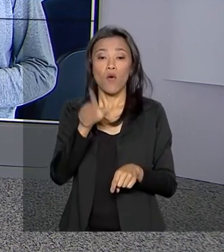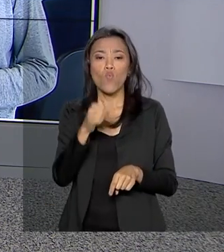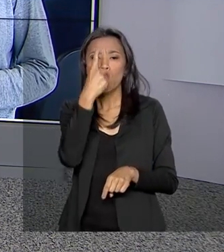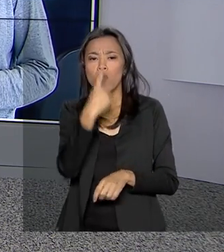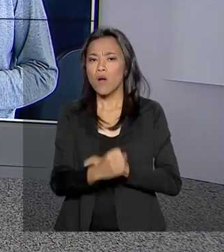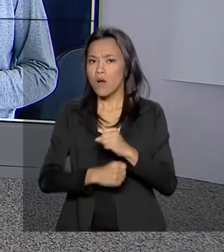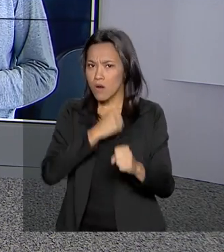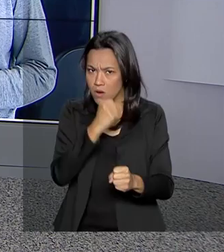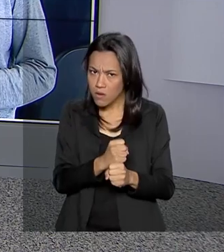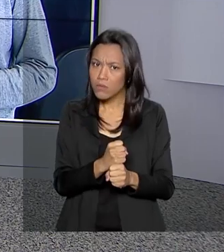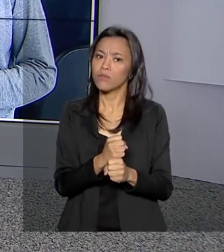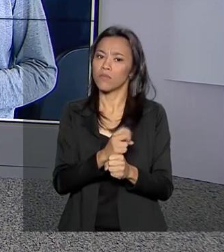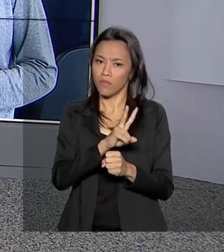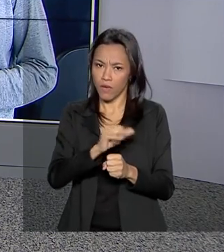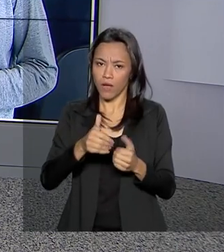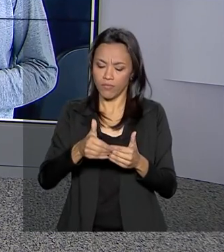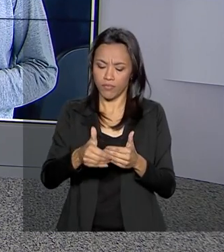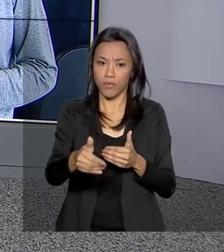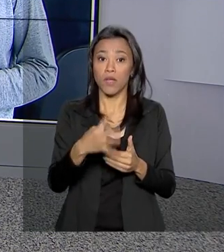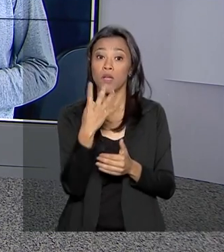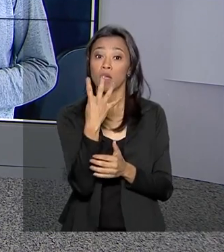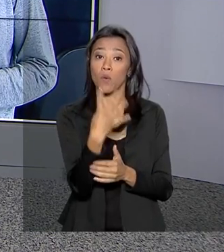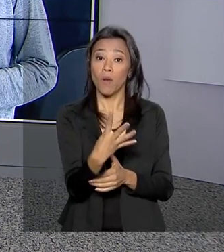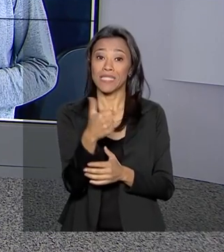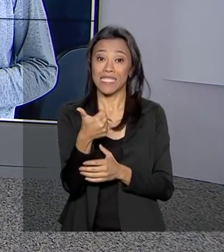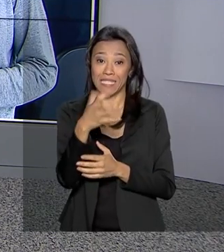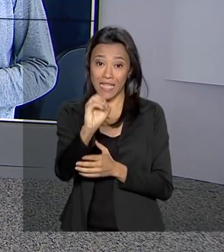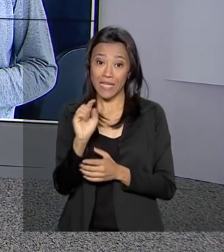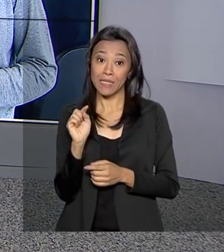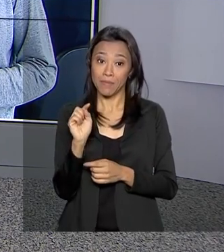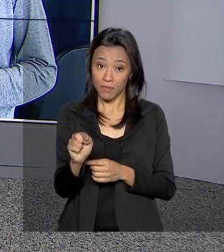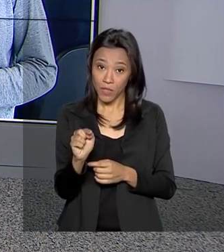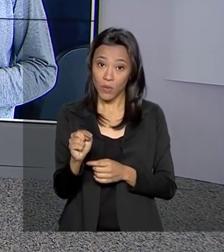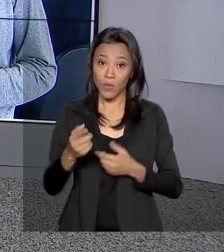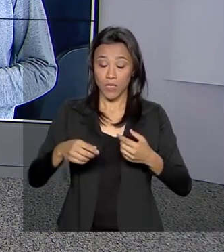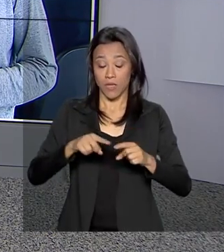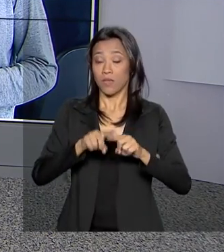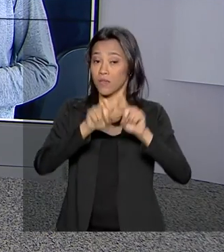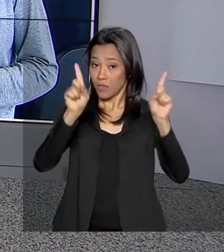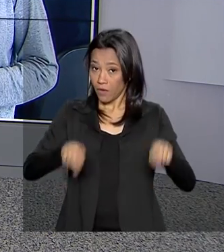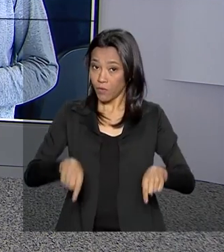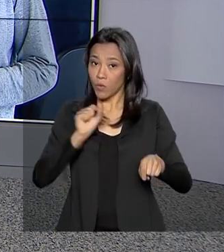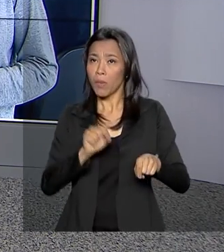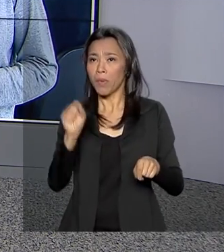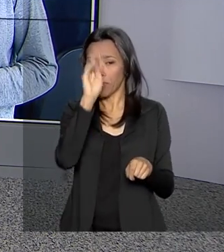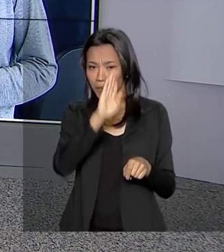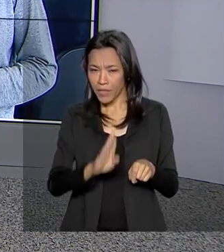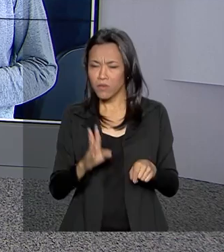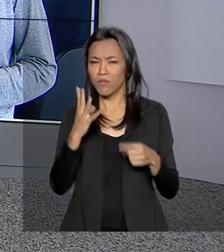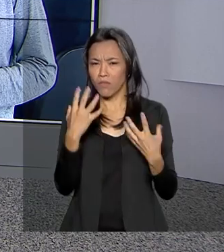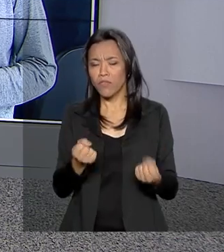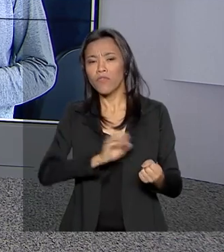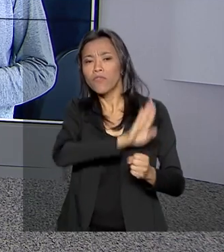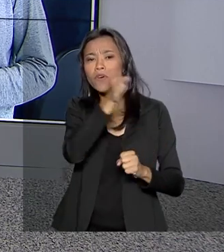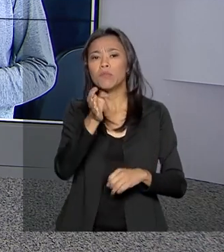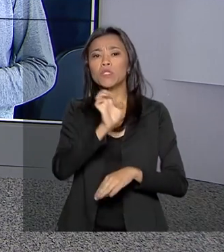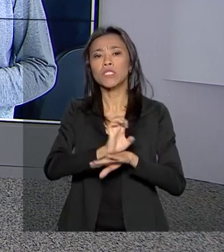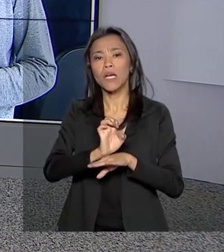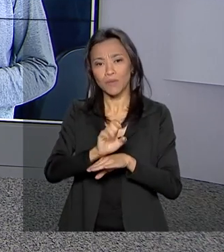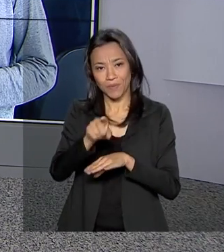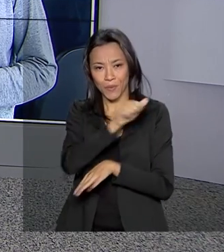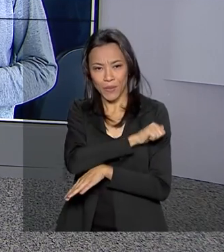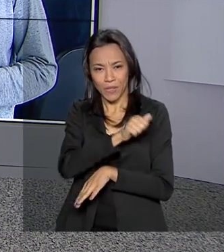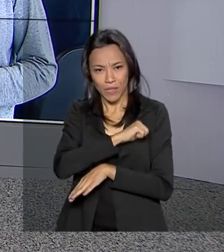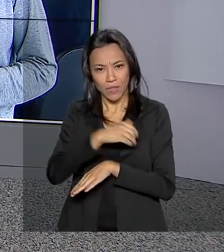ser aplicada e deve atingir 410 mil servidores em todo o país. Vamos então ao Rio de Janeiro saber mais detalhes com a Alessandra Lago.